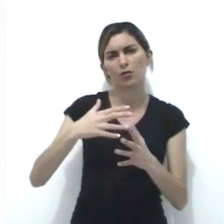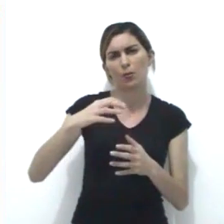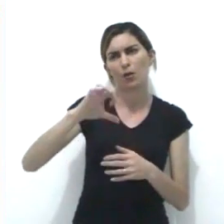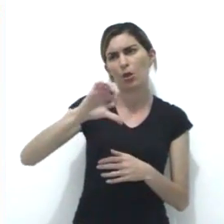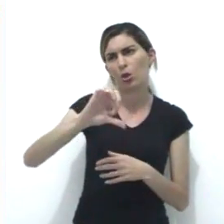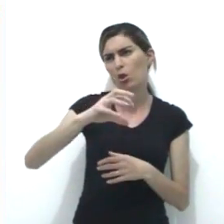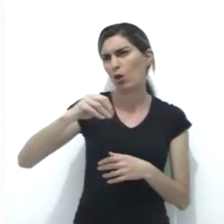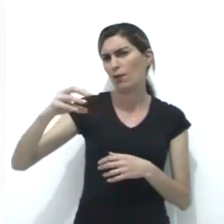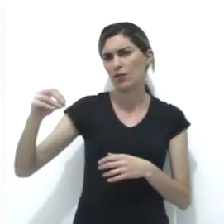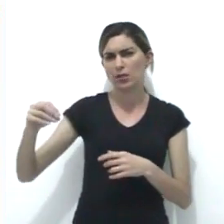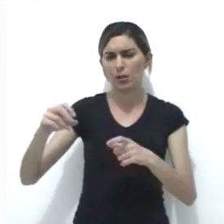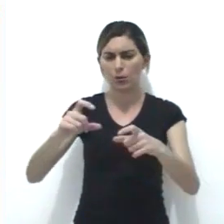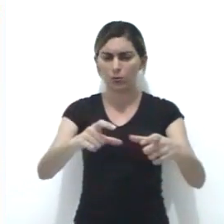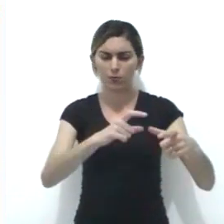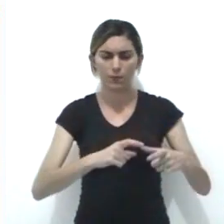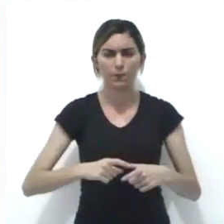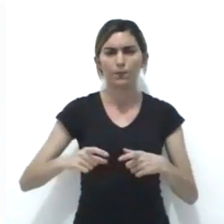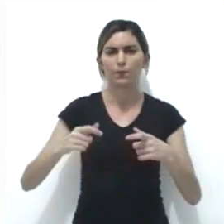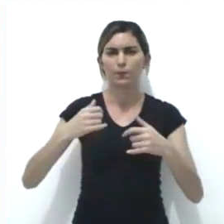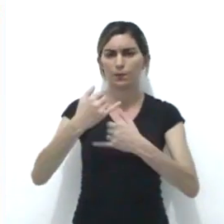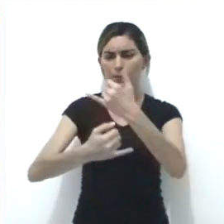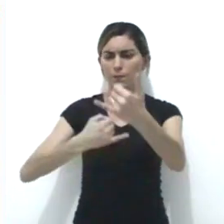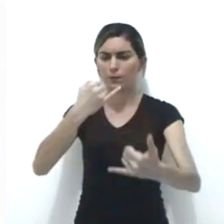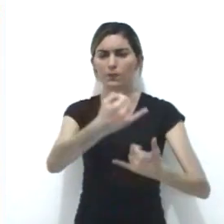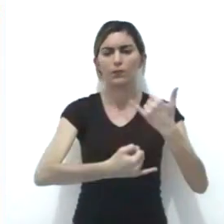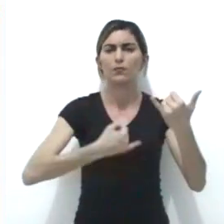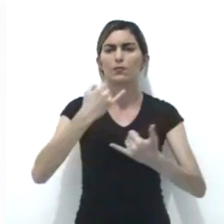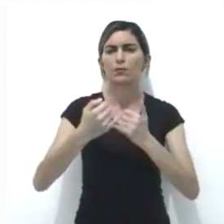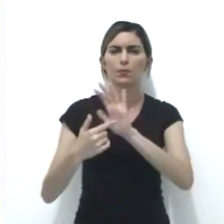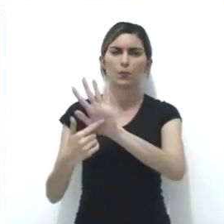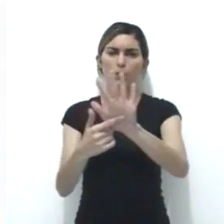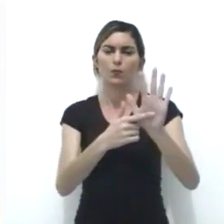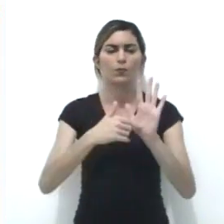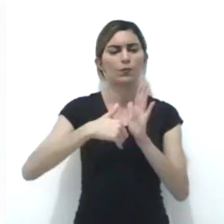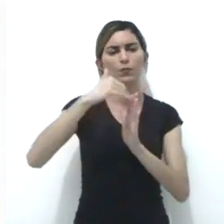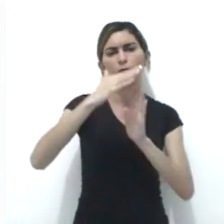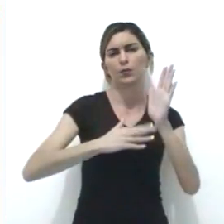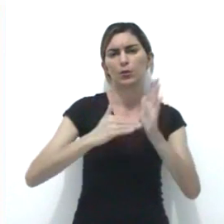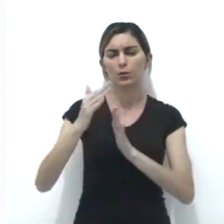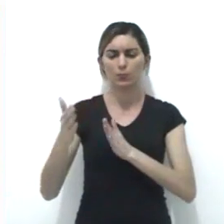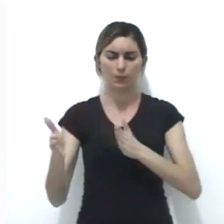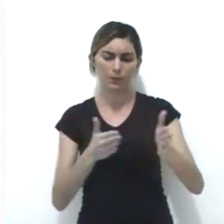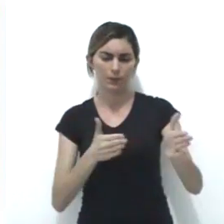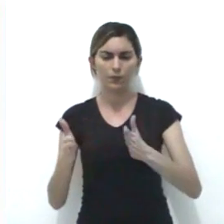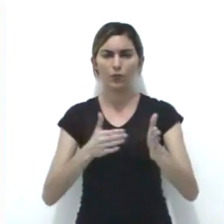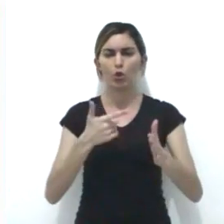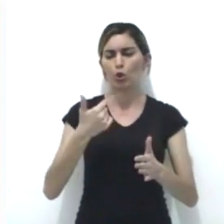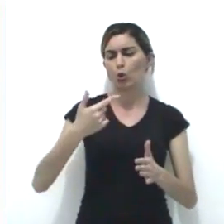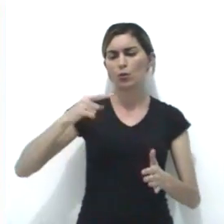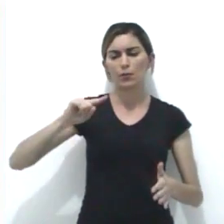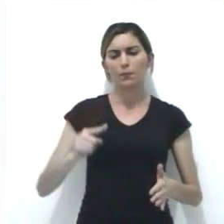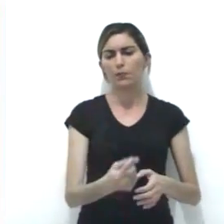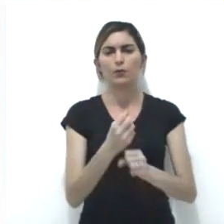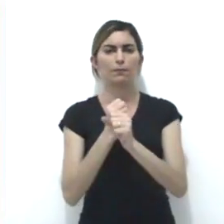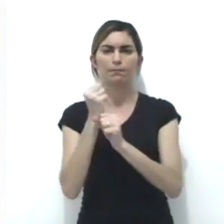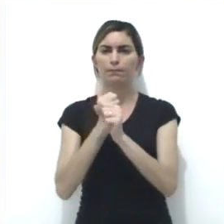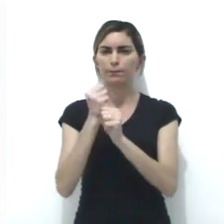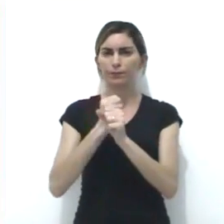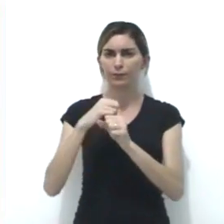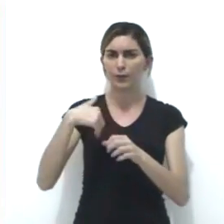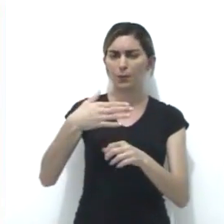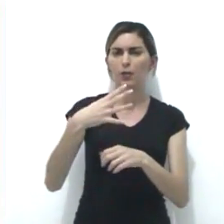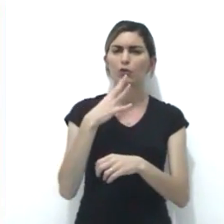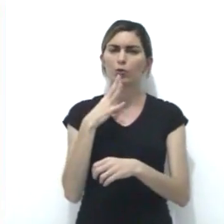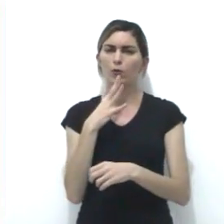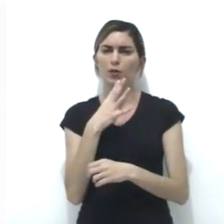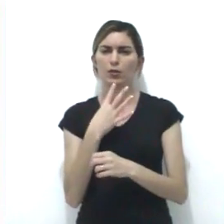mais de 900 sítios arqueológicos, o parque traz pinturas com idades aproximadas de 12 mil anos.